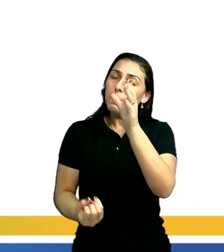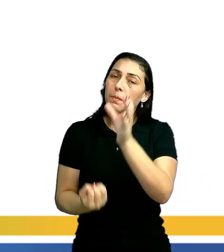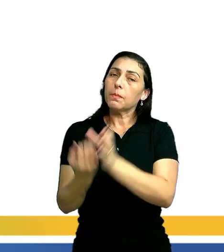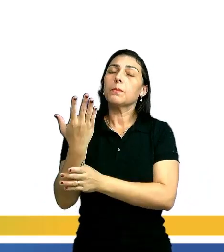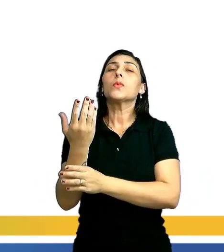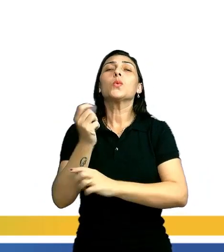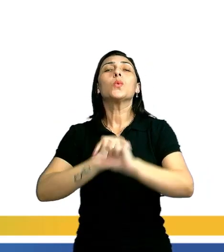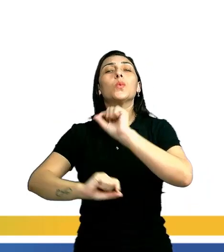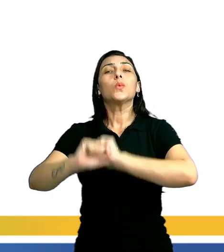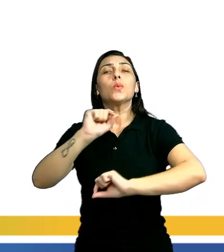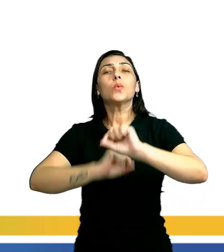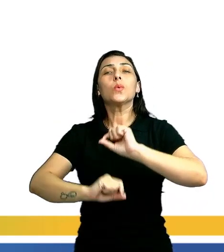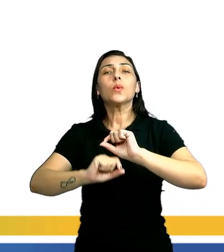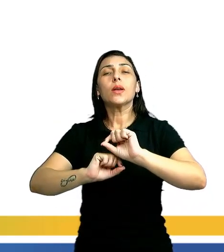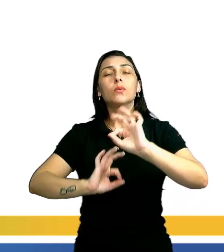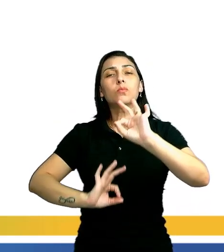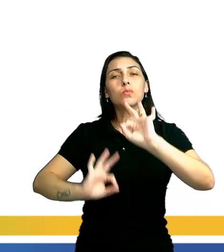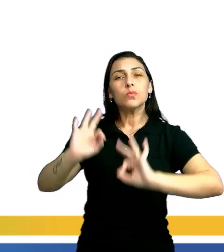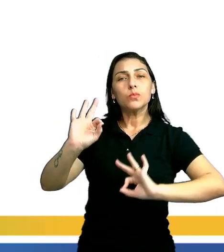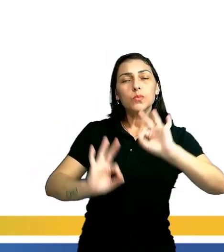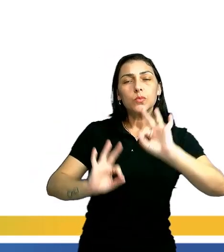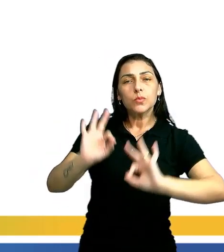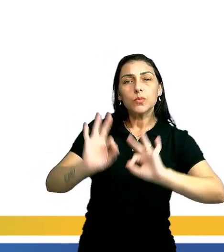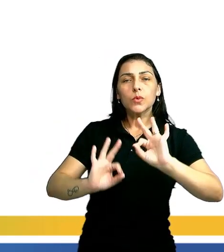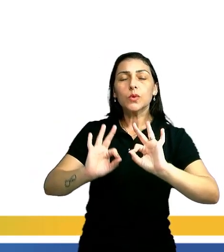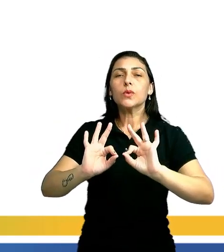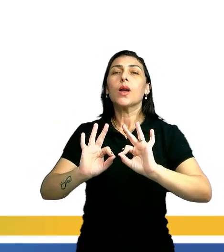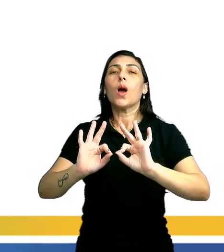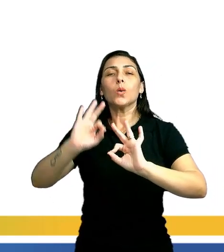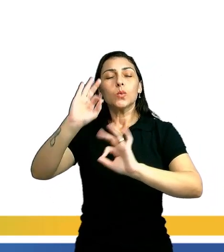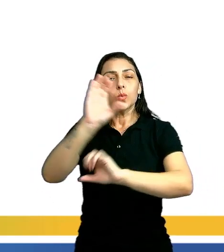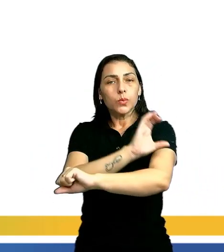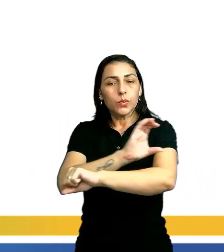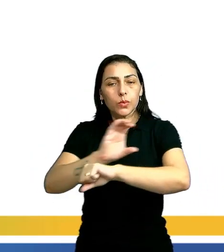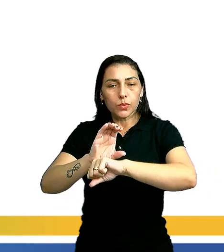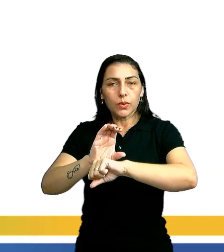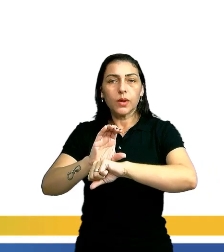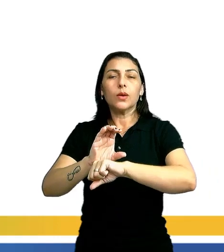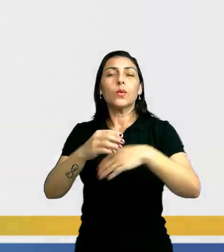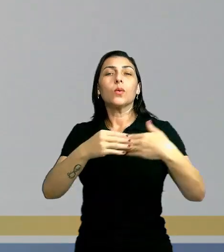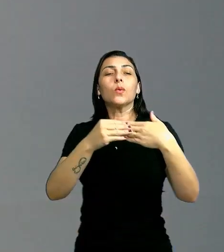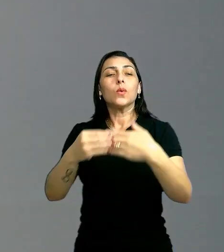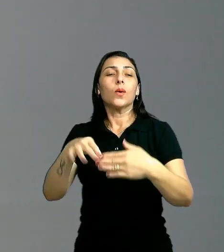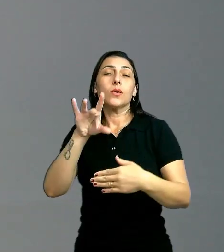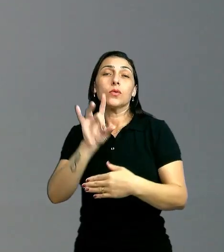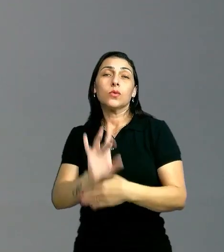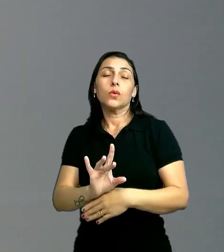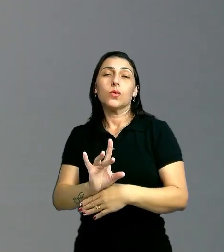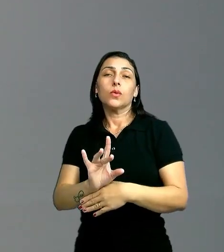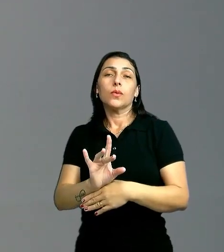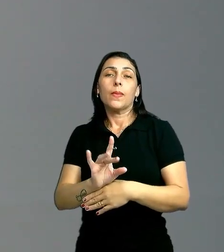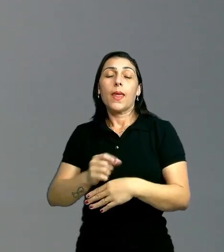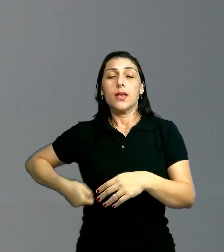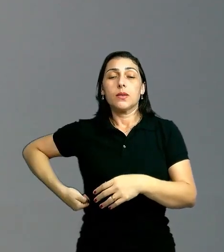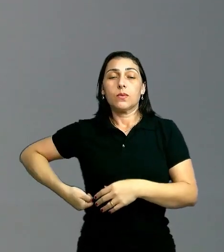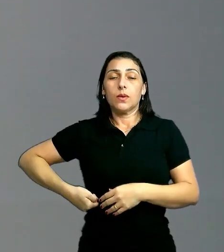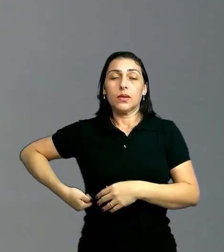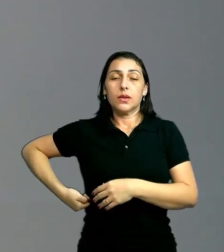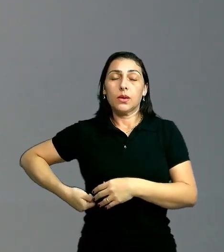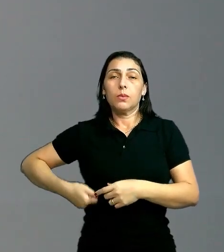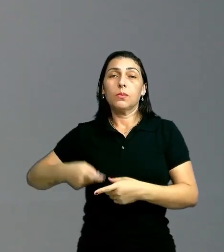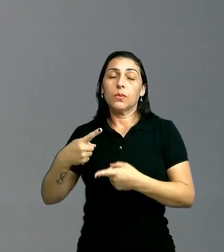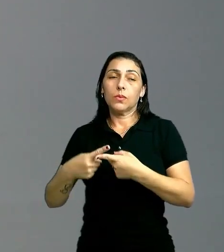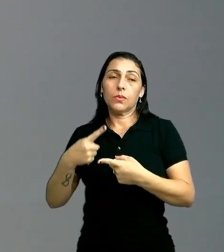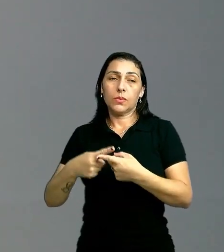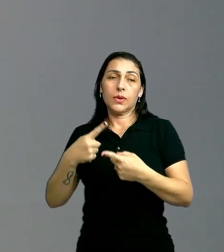construção cultural. Coloquei aí apenas as quadrilhas por